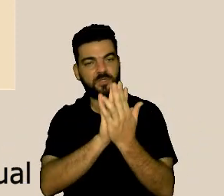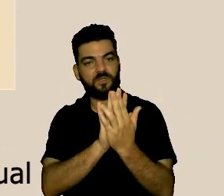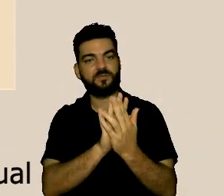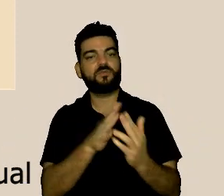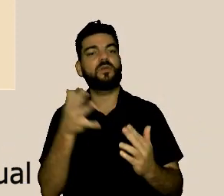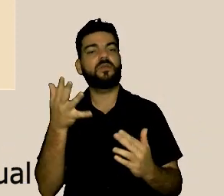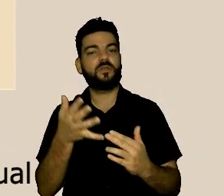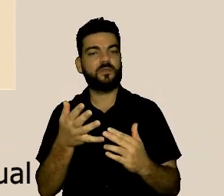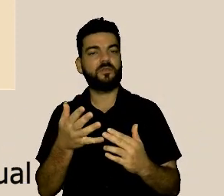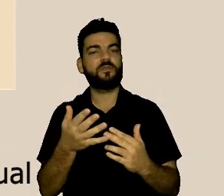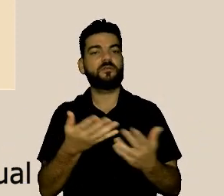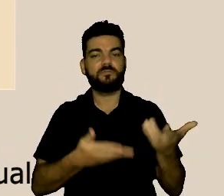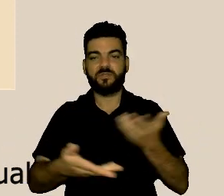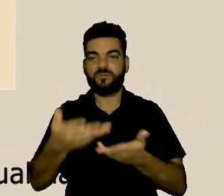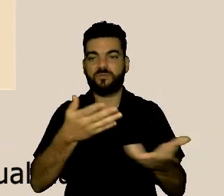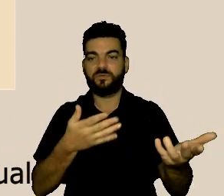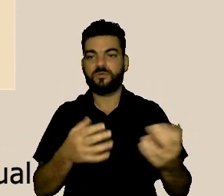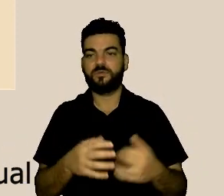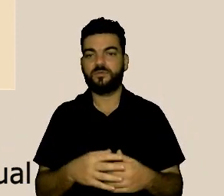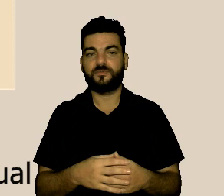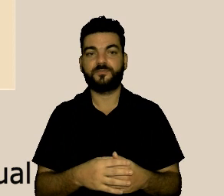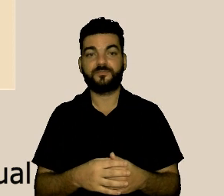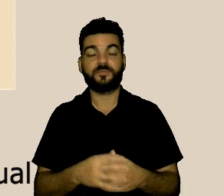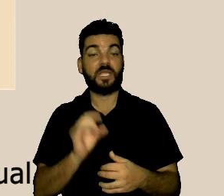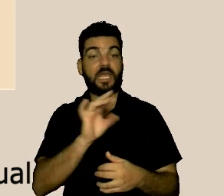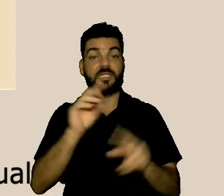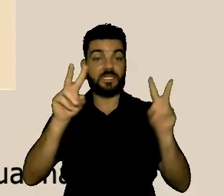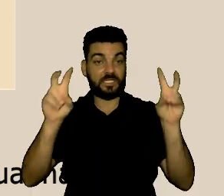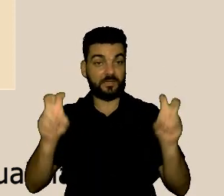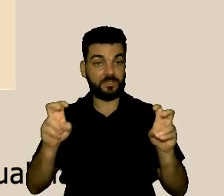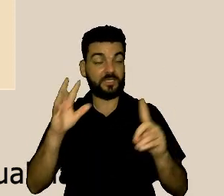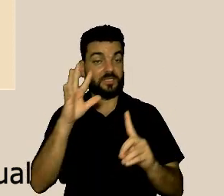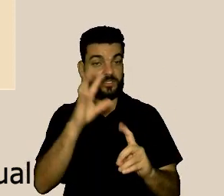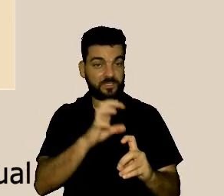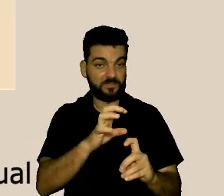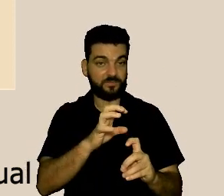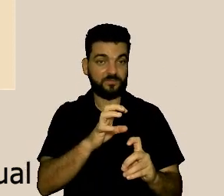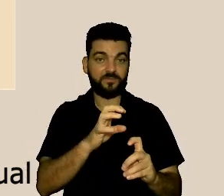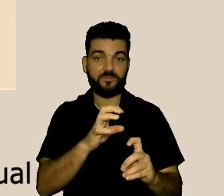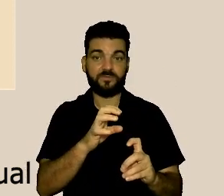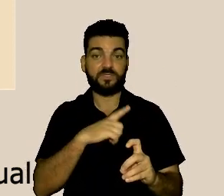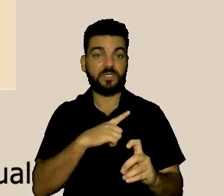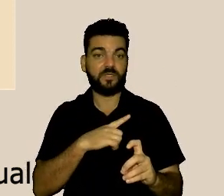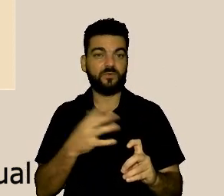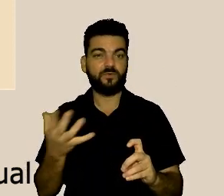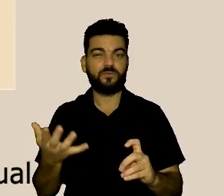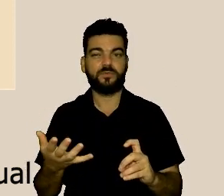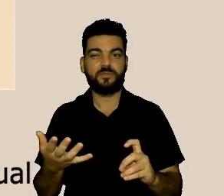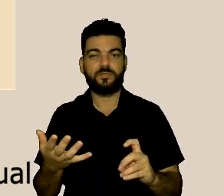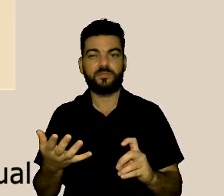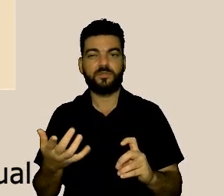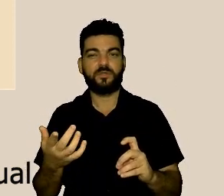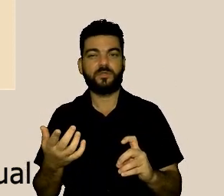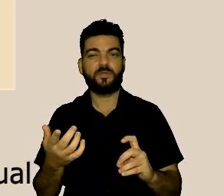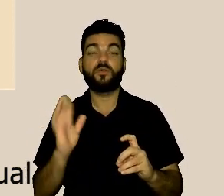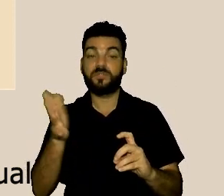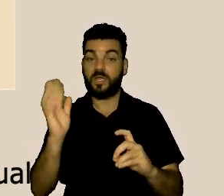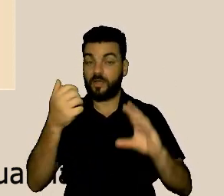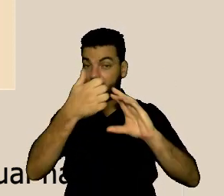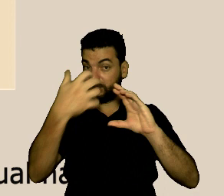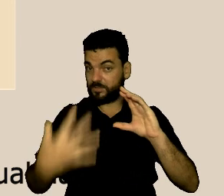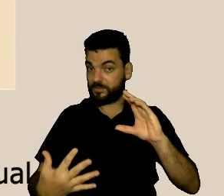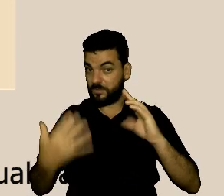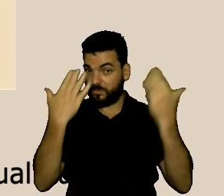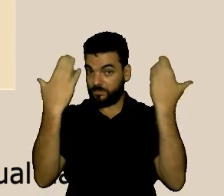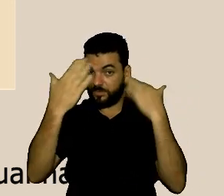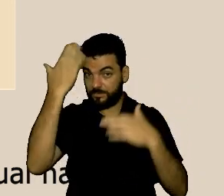trabalho de escuta. Os casos de assédio que a gente atendeu, caracterizado, e